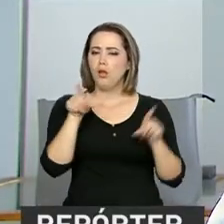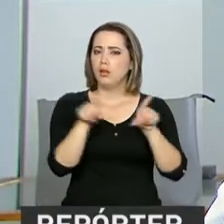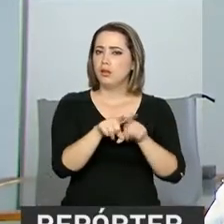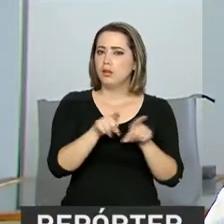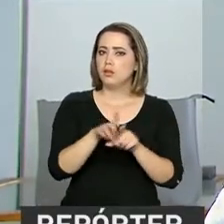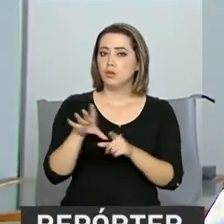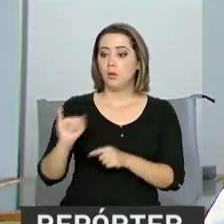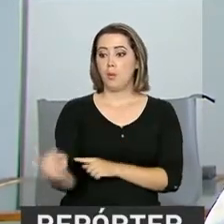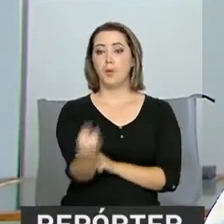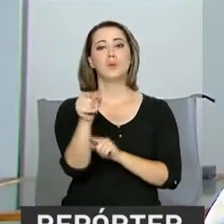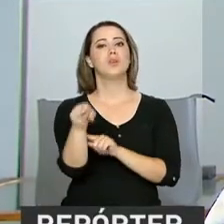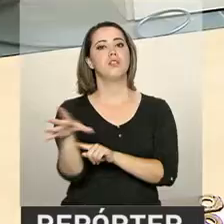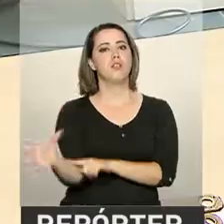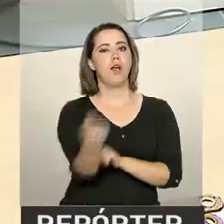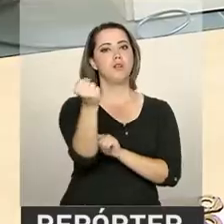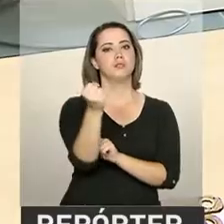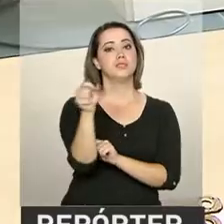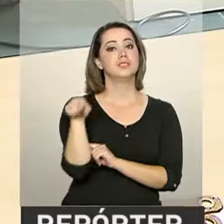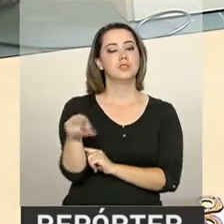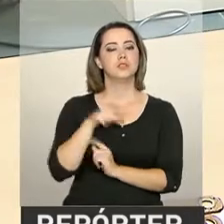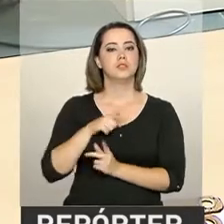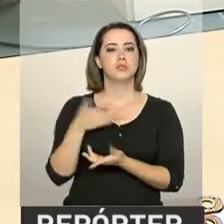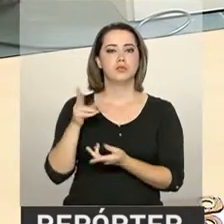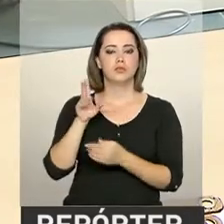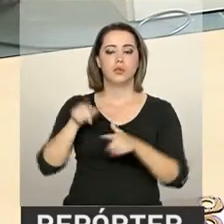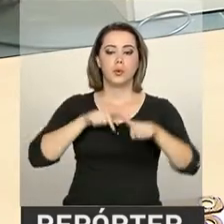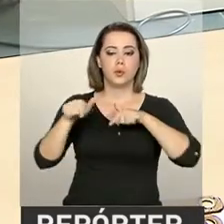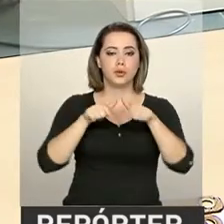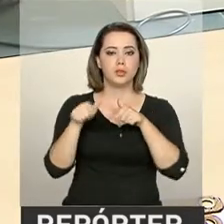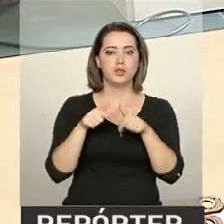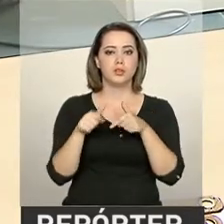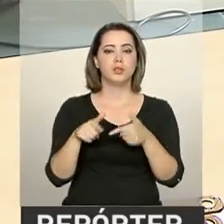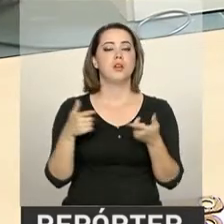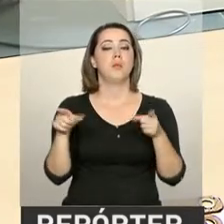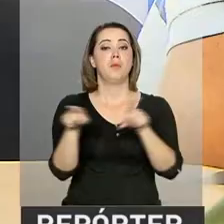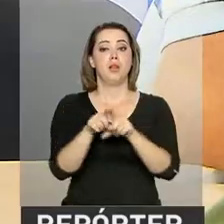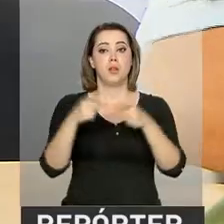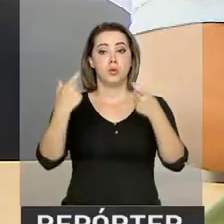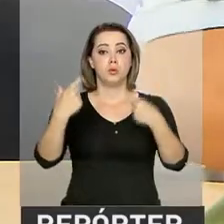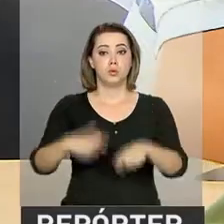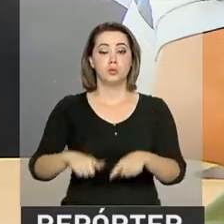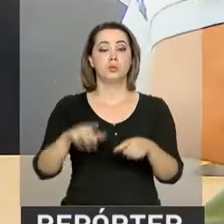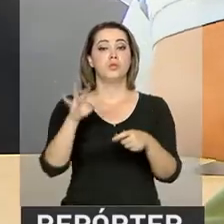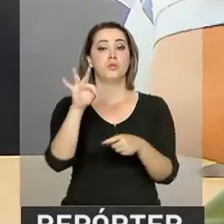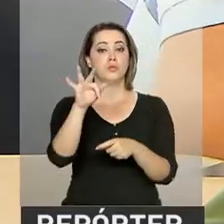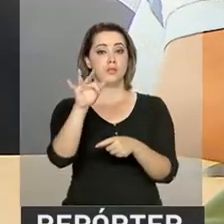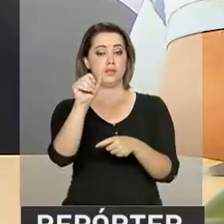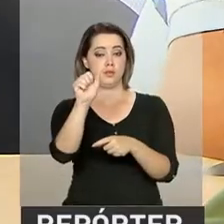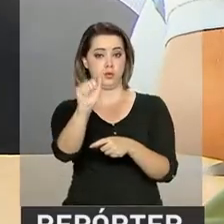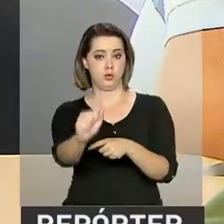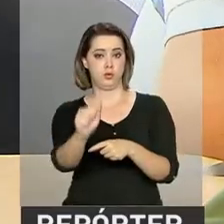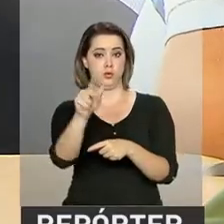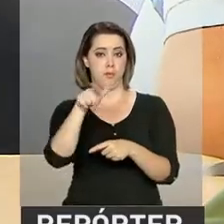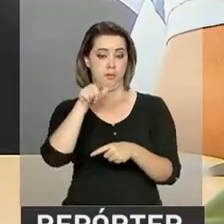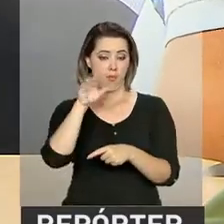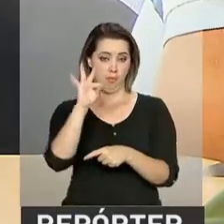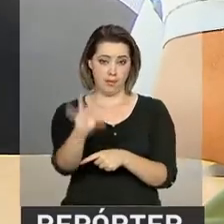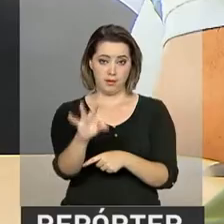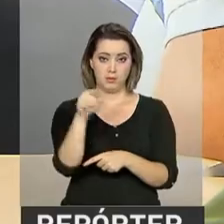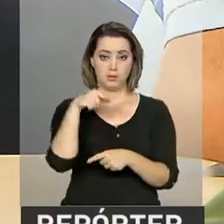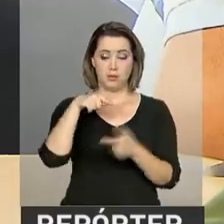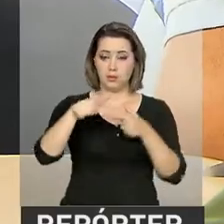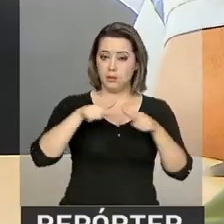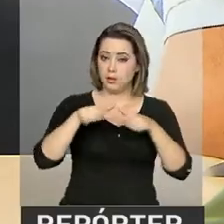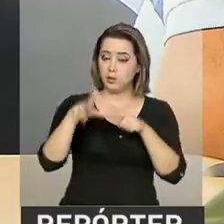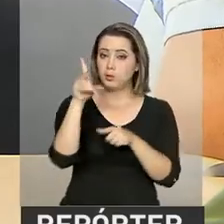Claudiano abraçou foi um emprego na Fundação de Amparo ao Trabalhador do Distrito Federal. Todos os dias ele cumpre com orgulho sua